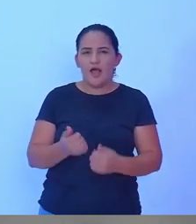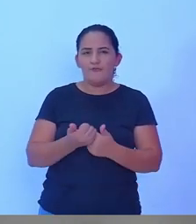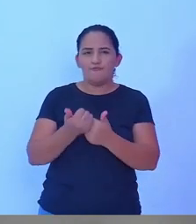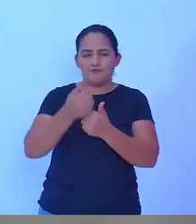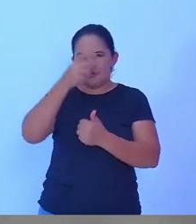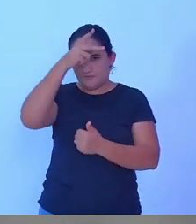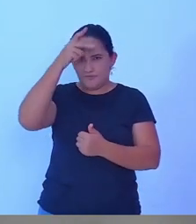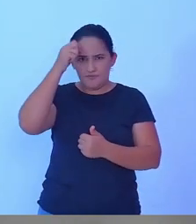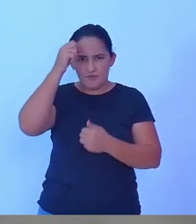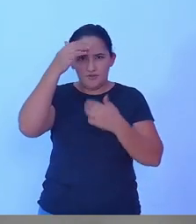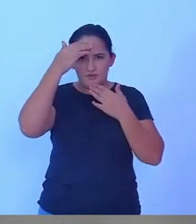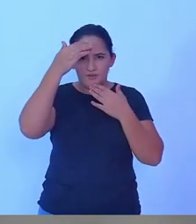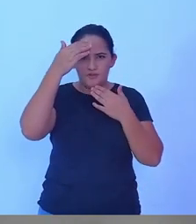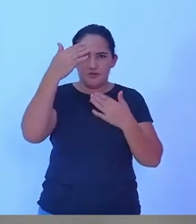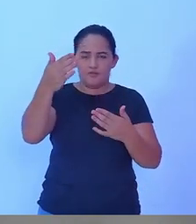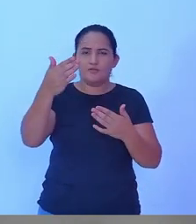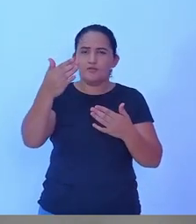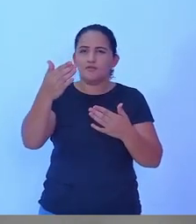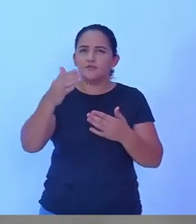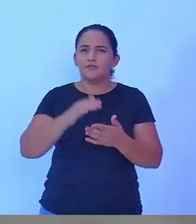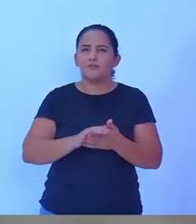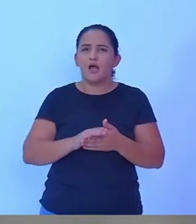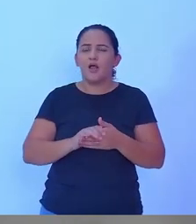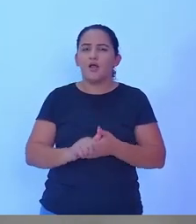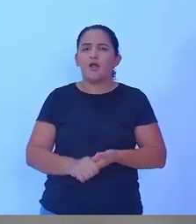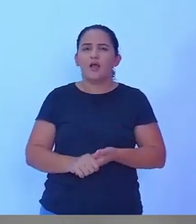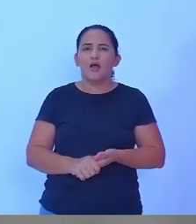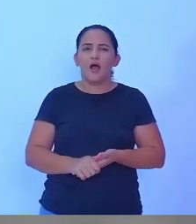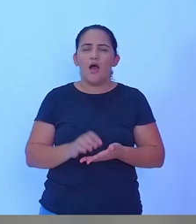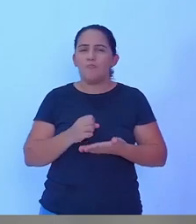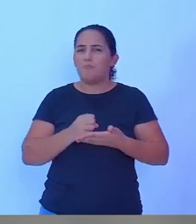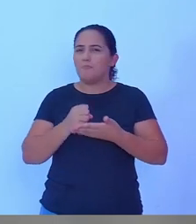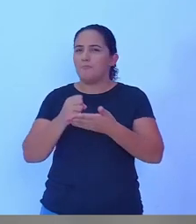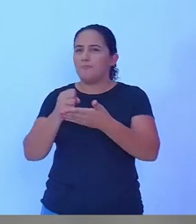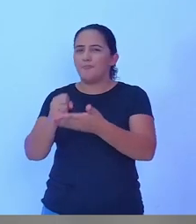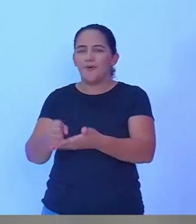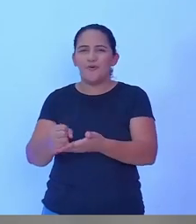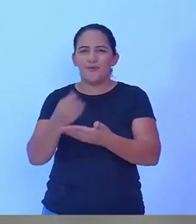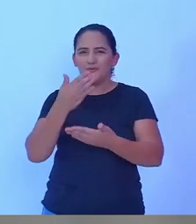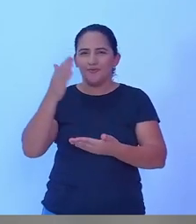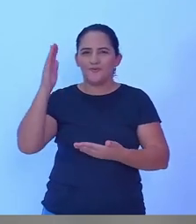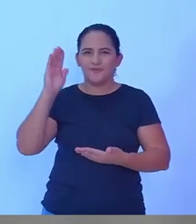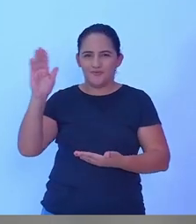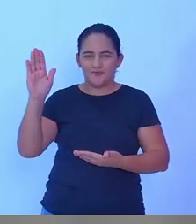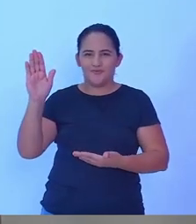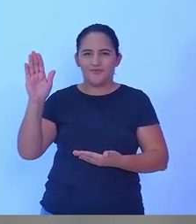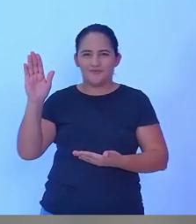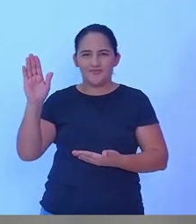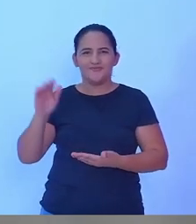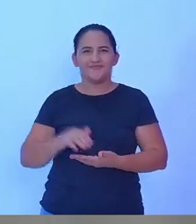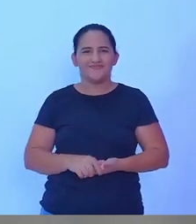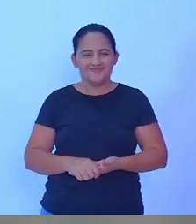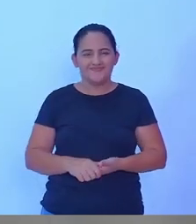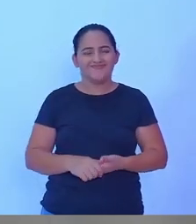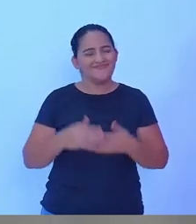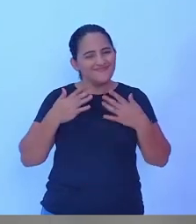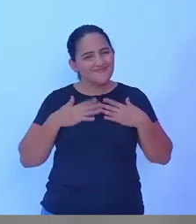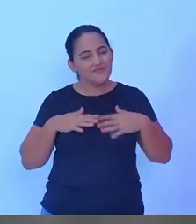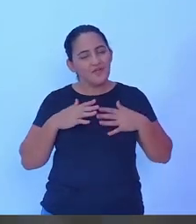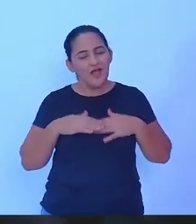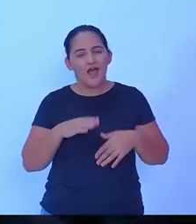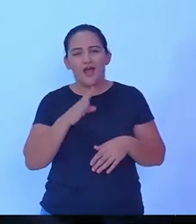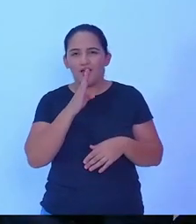quero agradecer aí a assessoria dos dois candidatos que se comportaram maravilhosamente fizeram silêncio